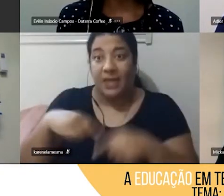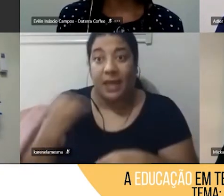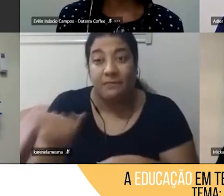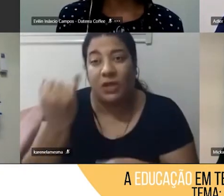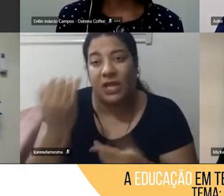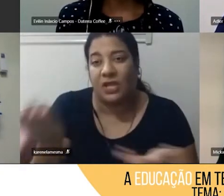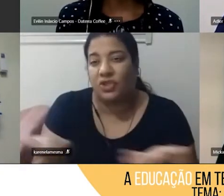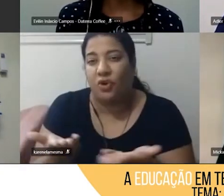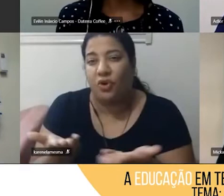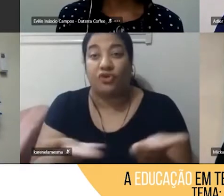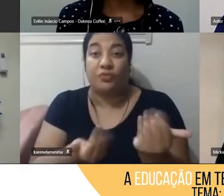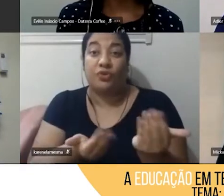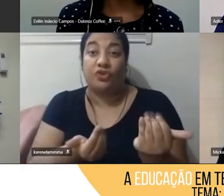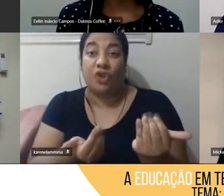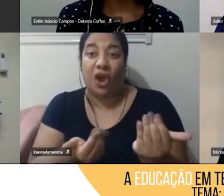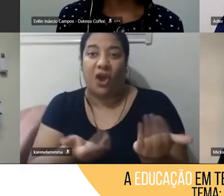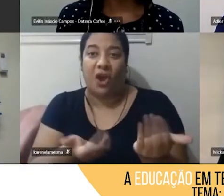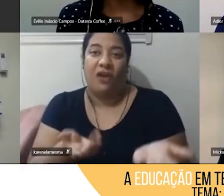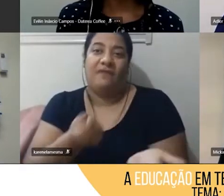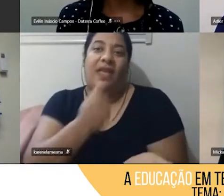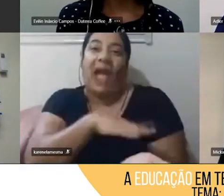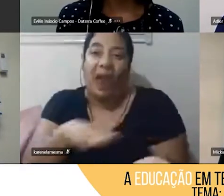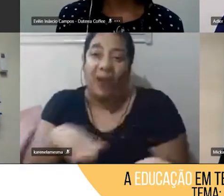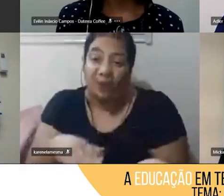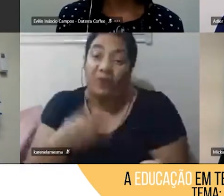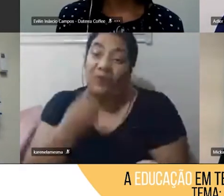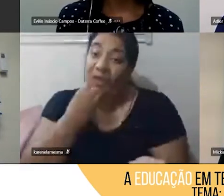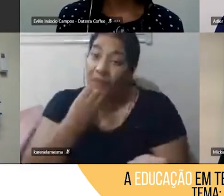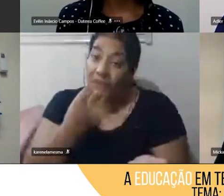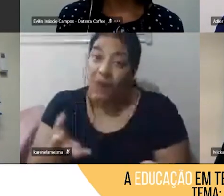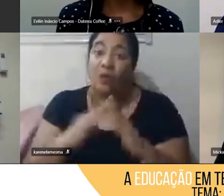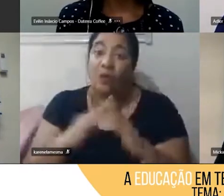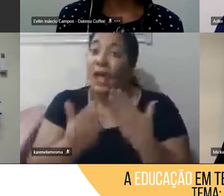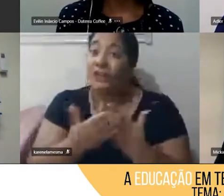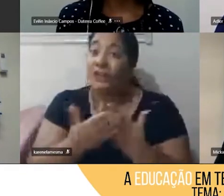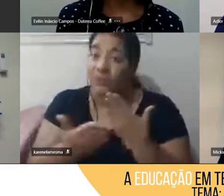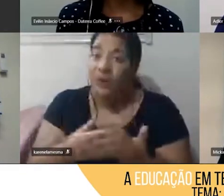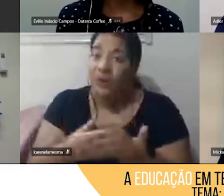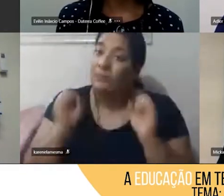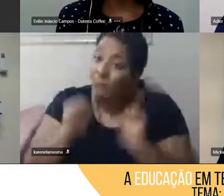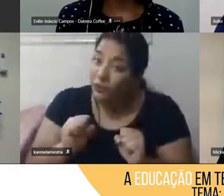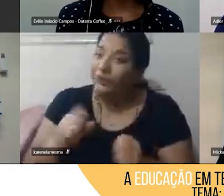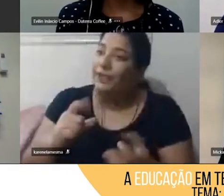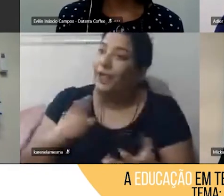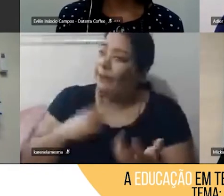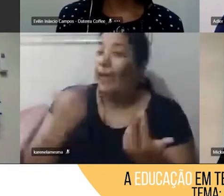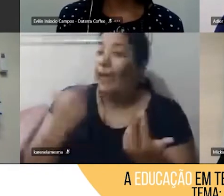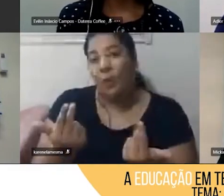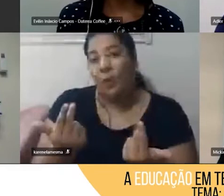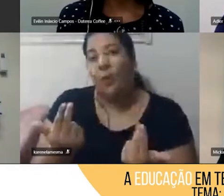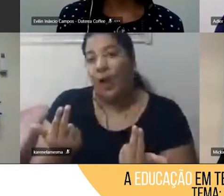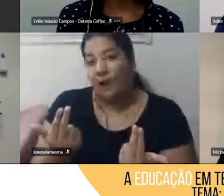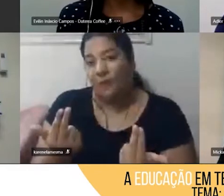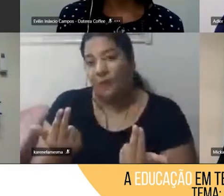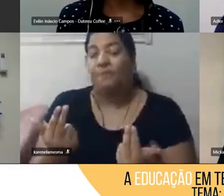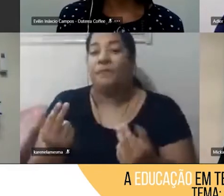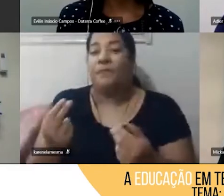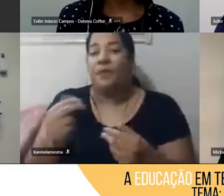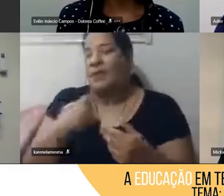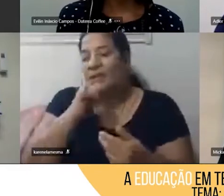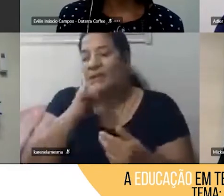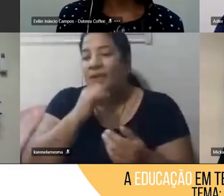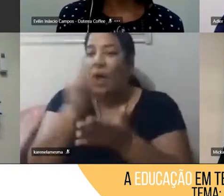importante para o aluno, e como seria legal se a gente tivesse isso na escola. Então, a gente ter atividades interdisciplinares, onde a gente